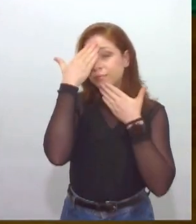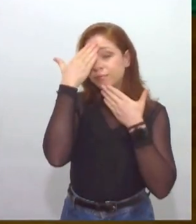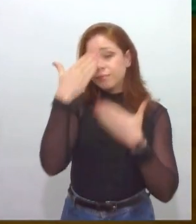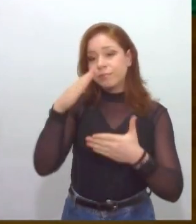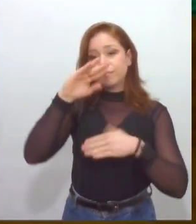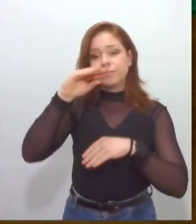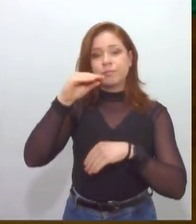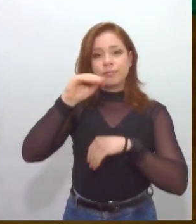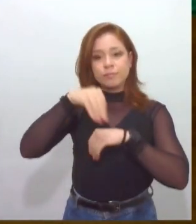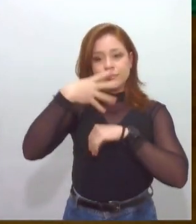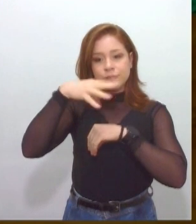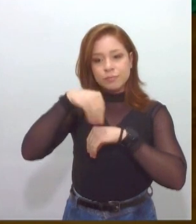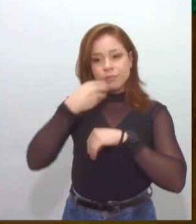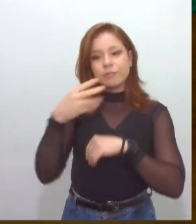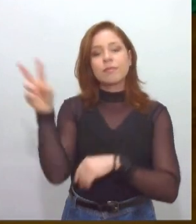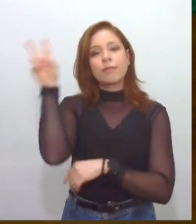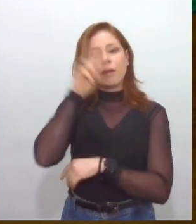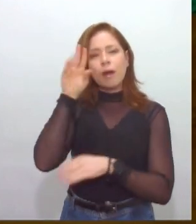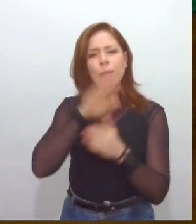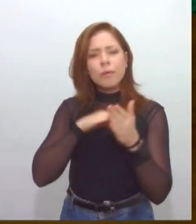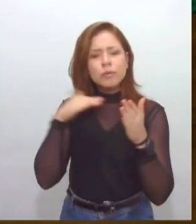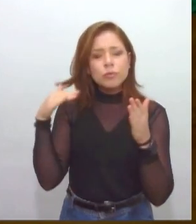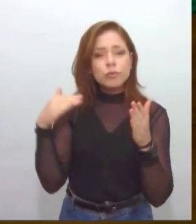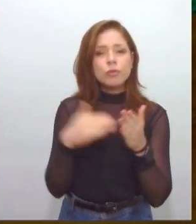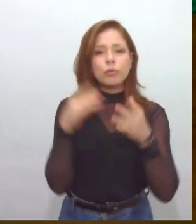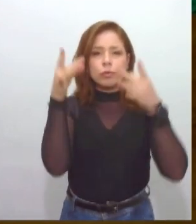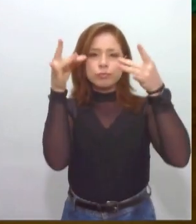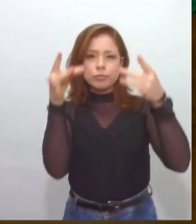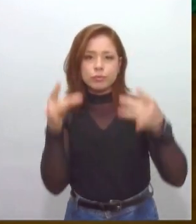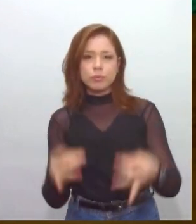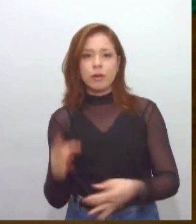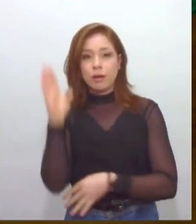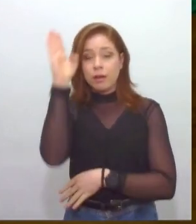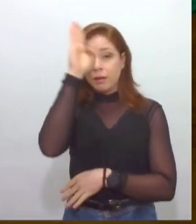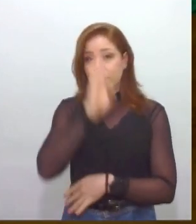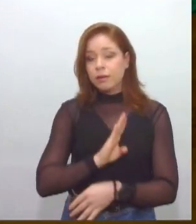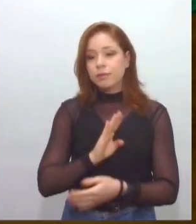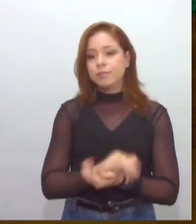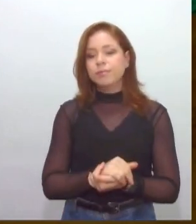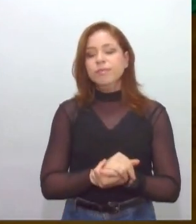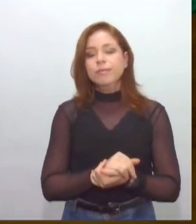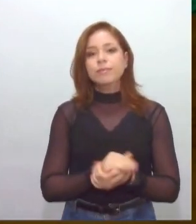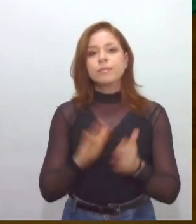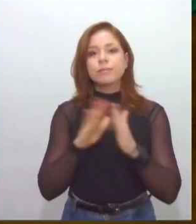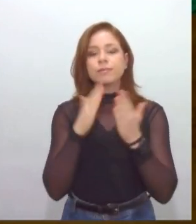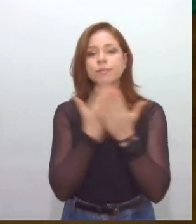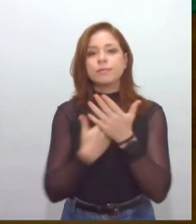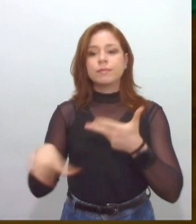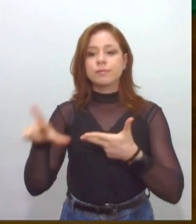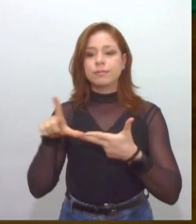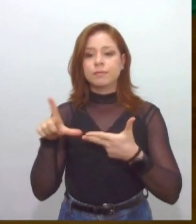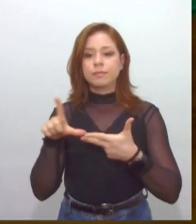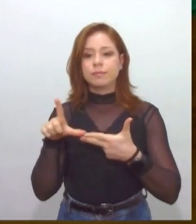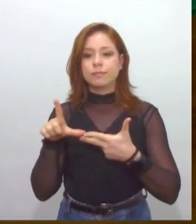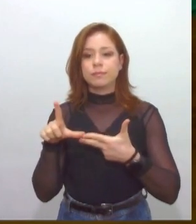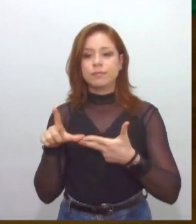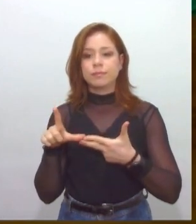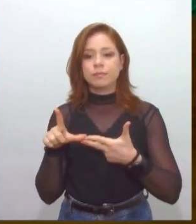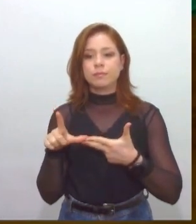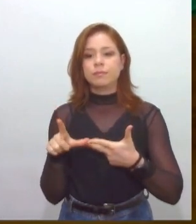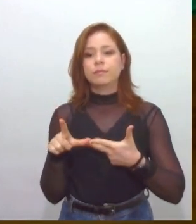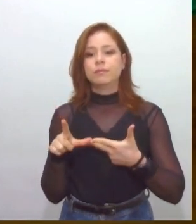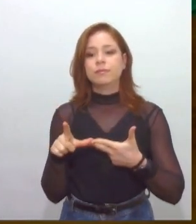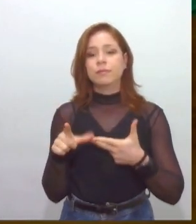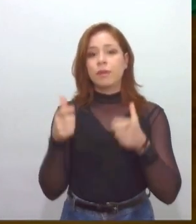que todas essas atividades, elas são gratuitas, a Escola do Legislativo João do Sexto Agitório fica localizada aqui na Praça